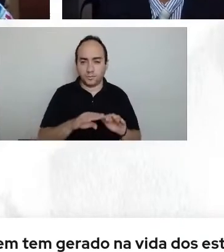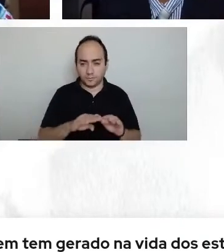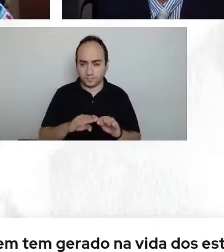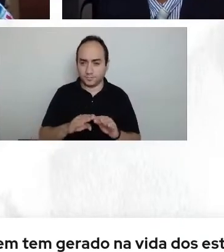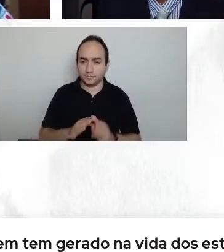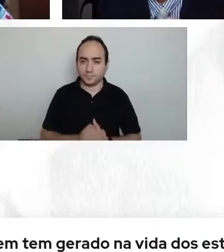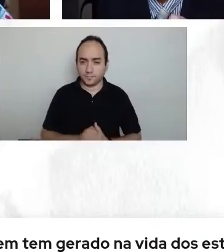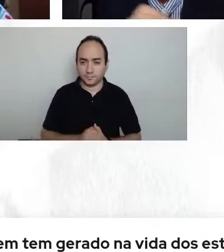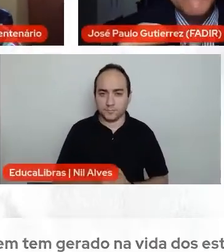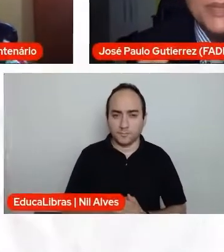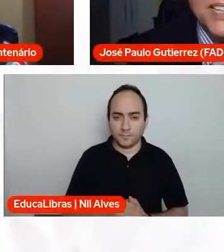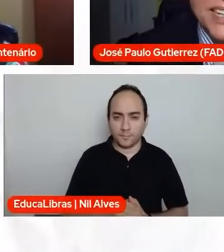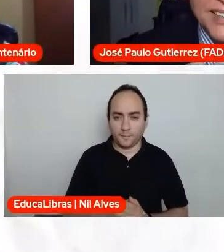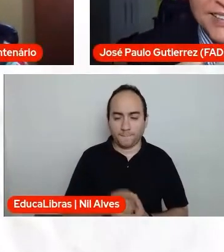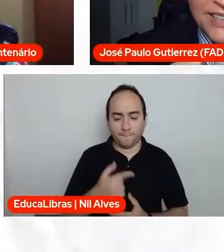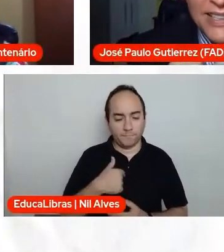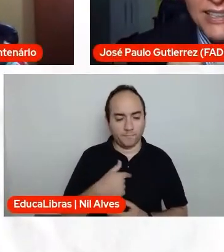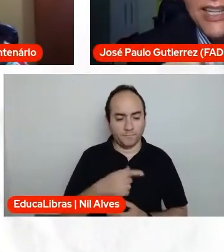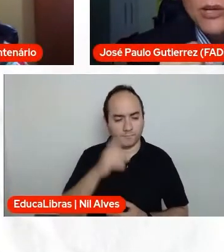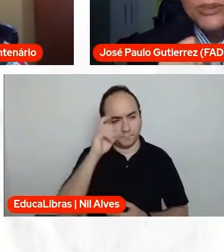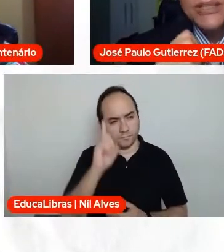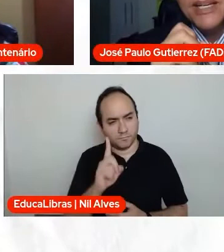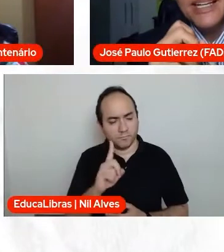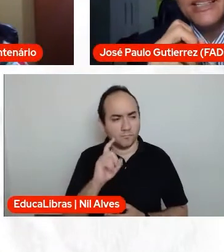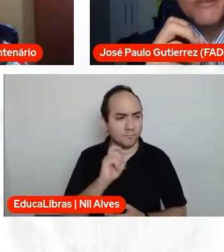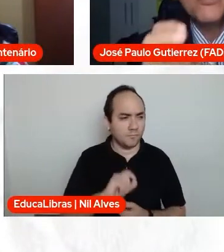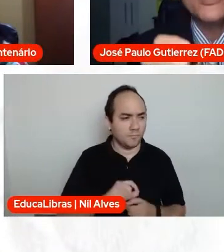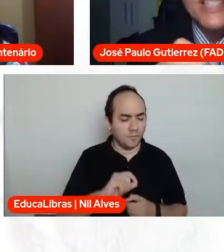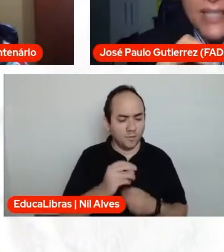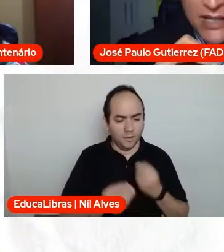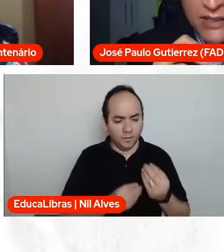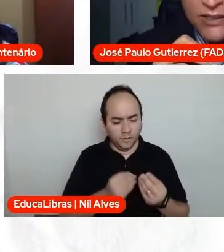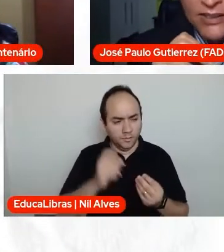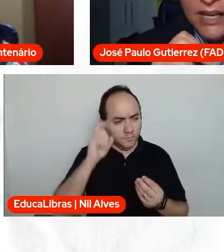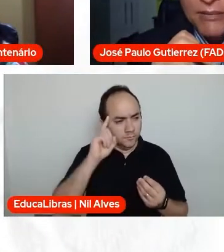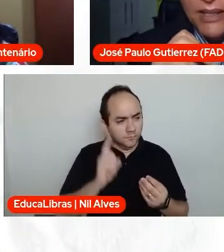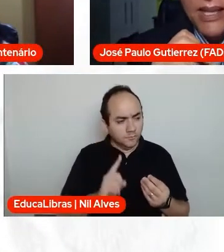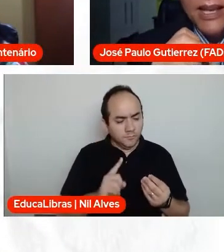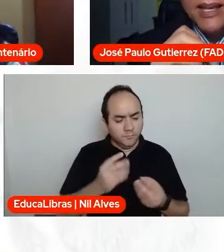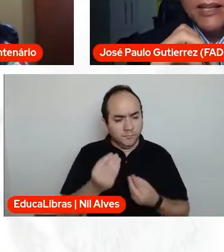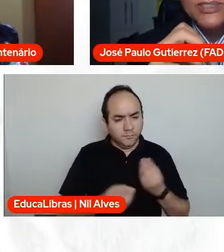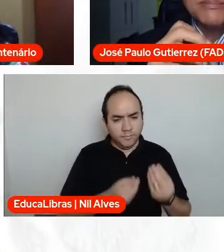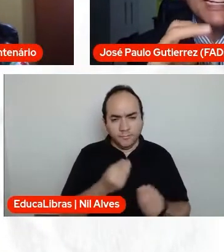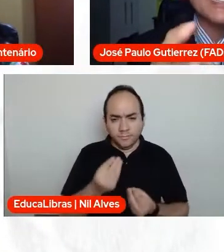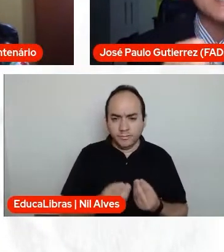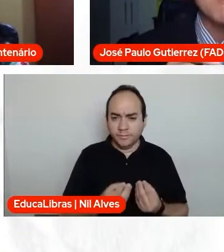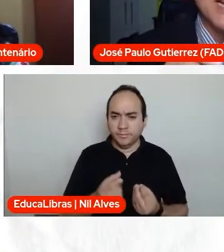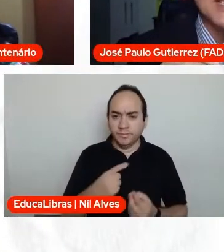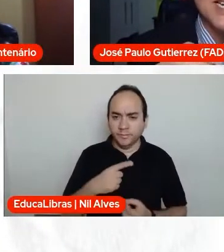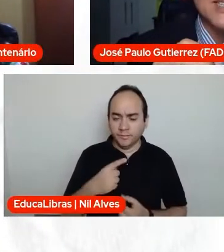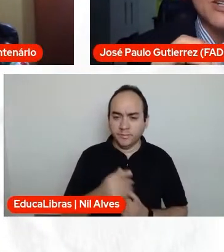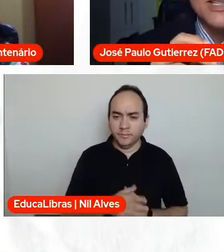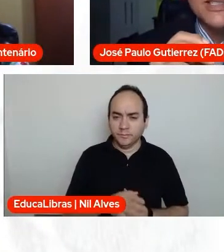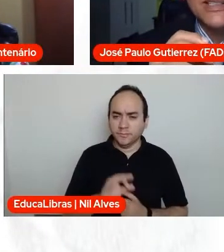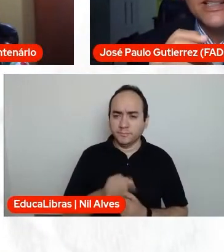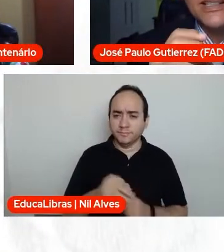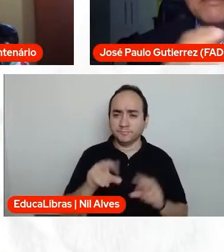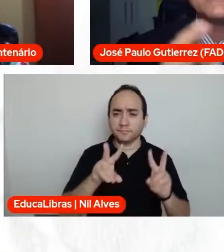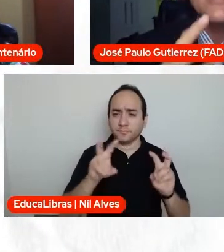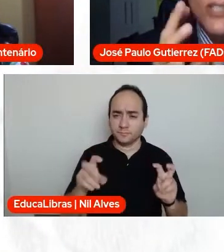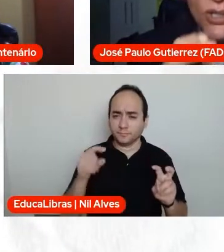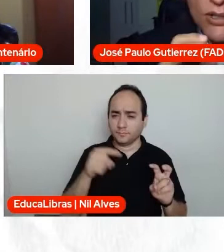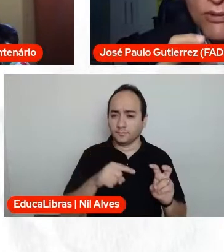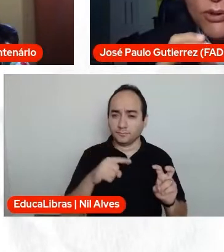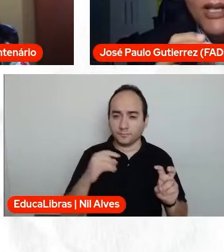percebo que eles falam, a pessoa, nossa, mas não sabia que era assim, não sabia que era tão importante, sabe? não sabia que essa temática era tão, assim,